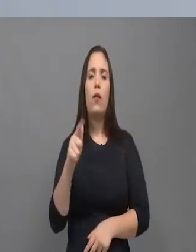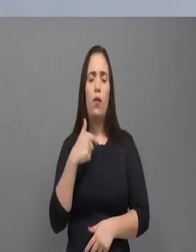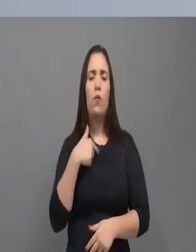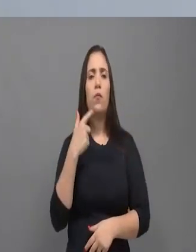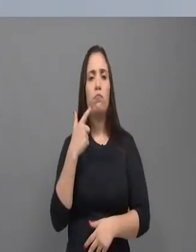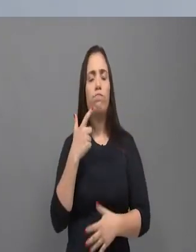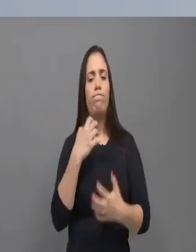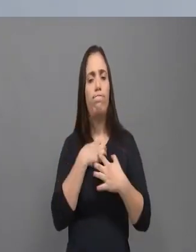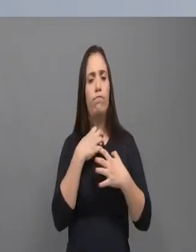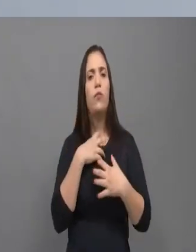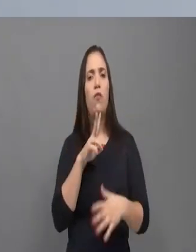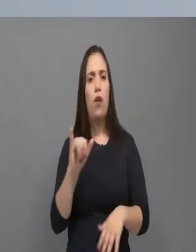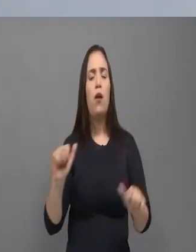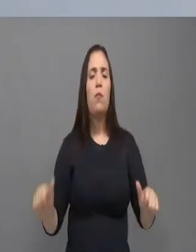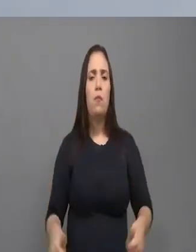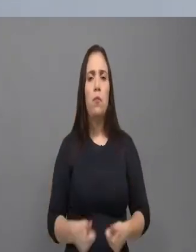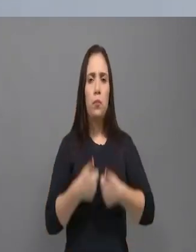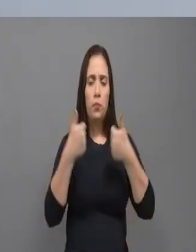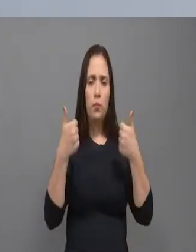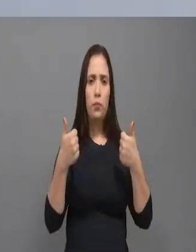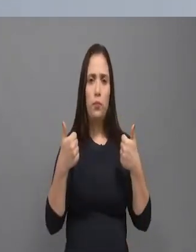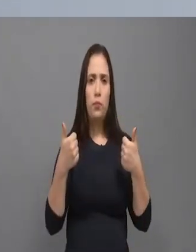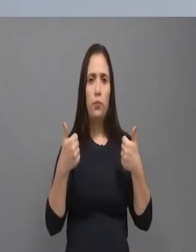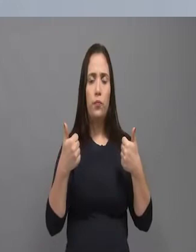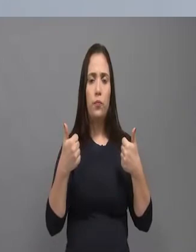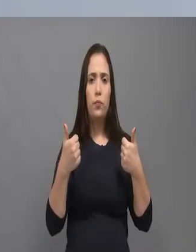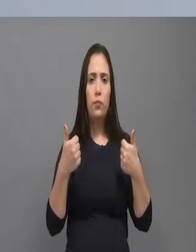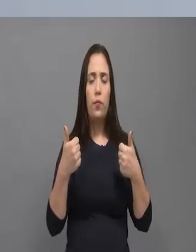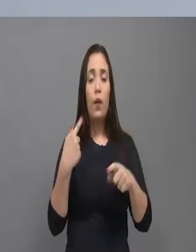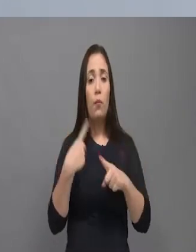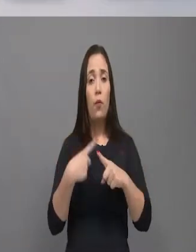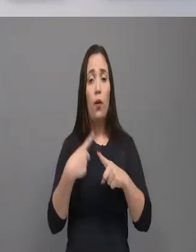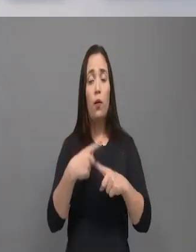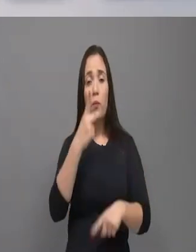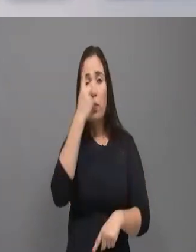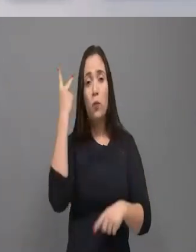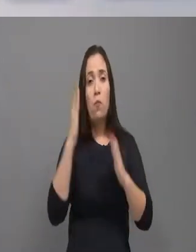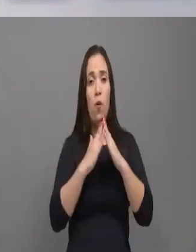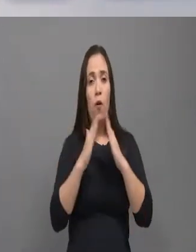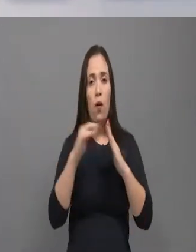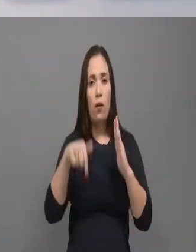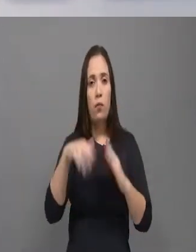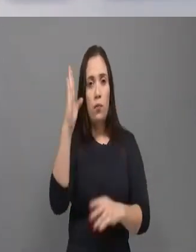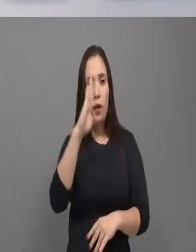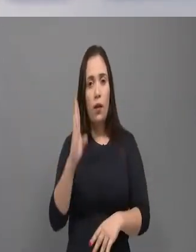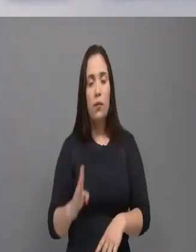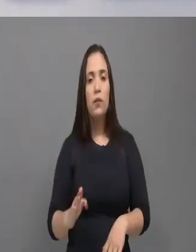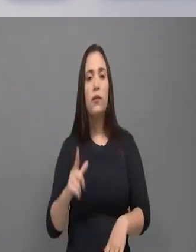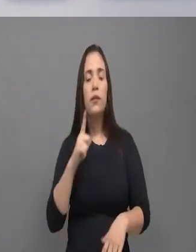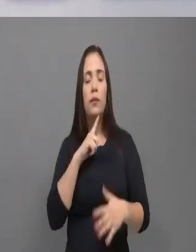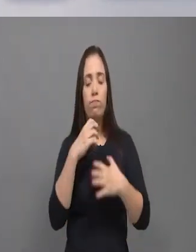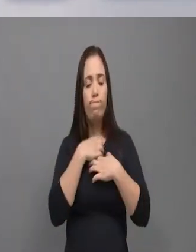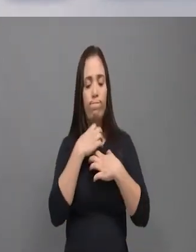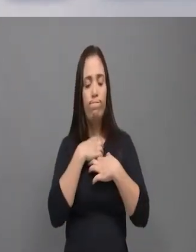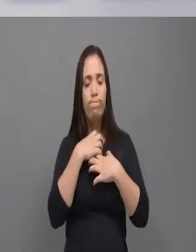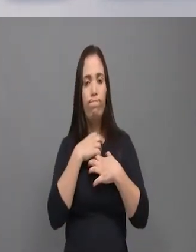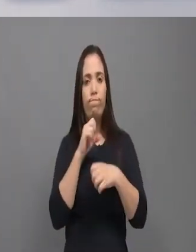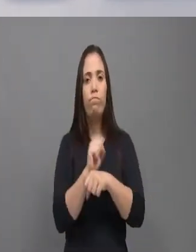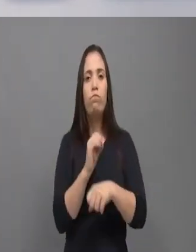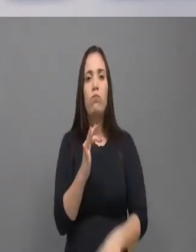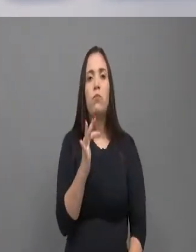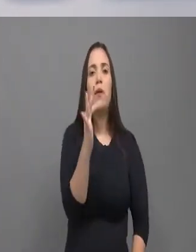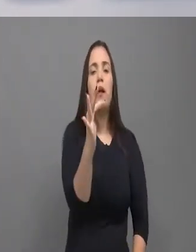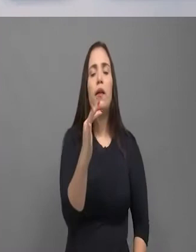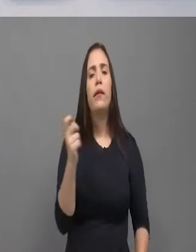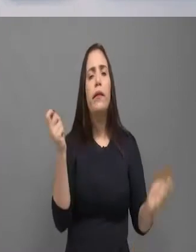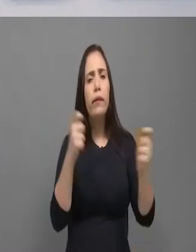que isso possa dar certo, né, deputado? Eu acredito. Porque o governo federal criou o Fundeb. Está